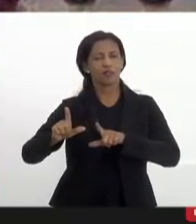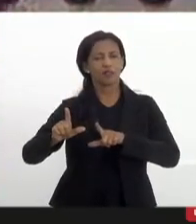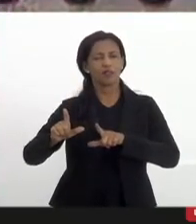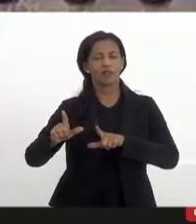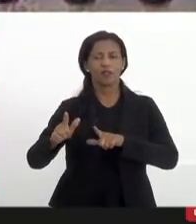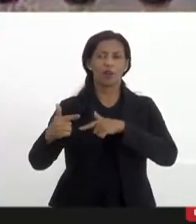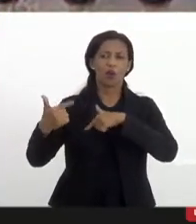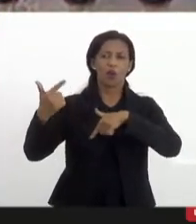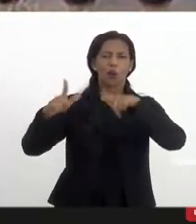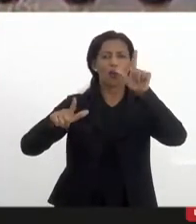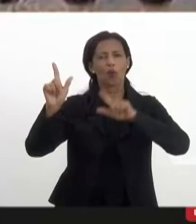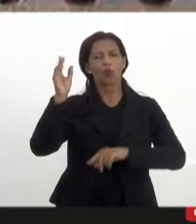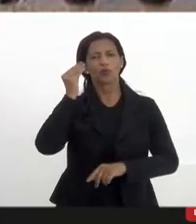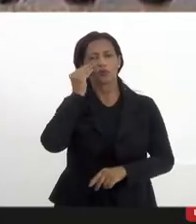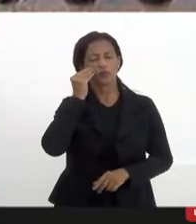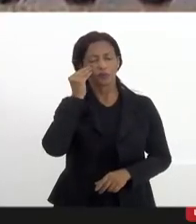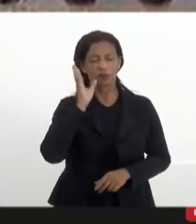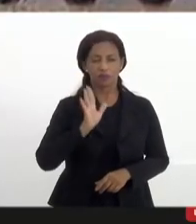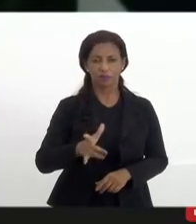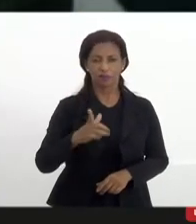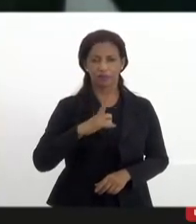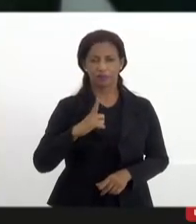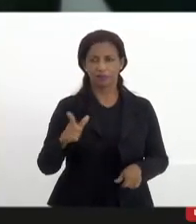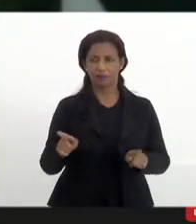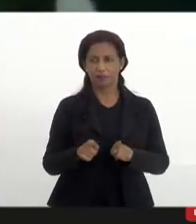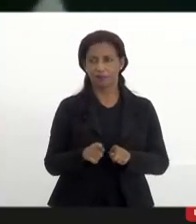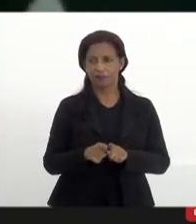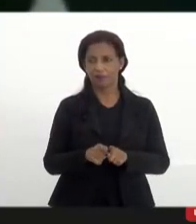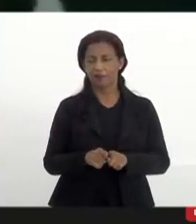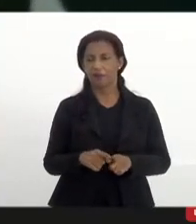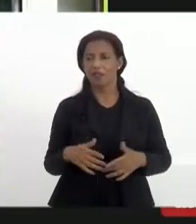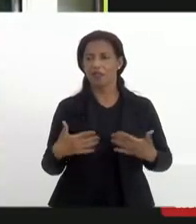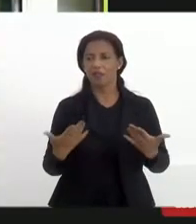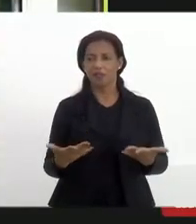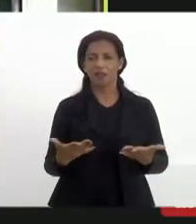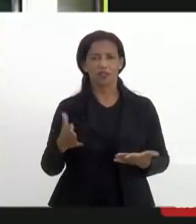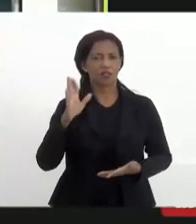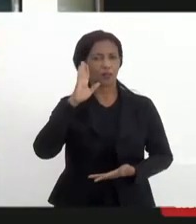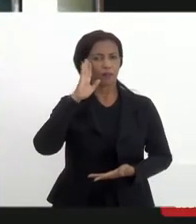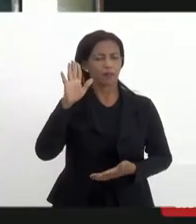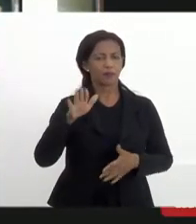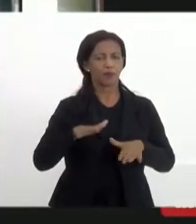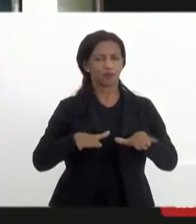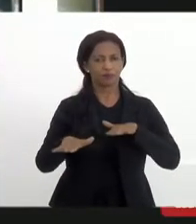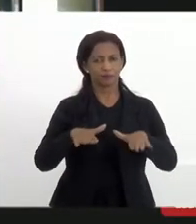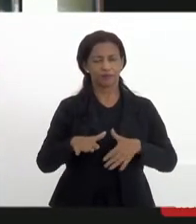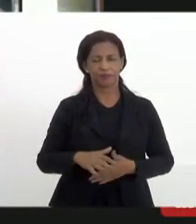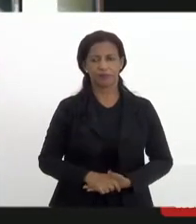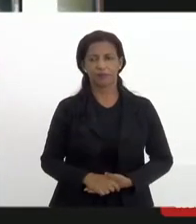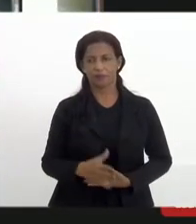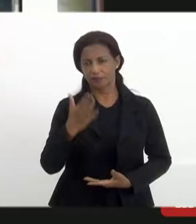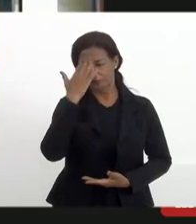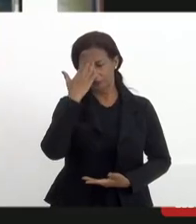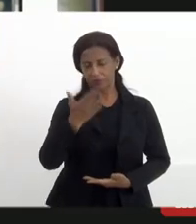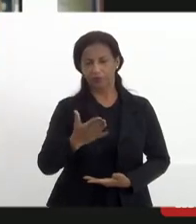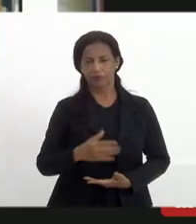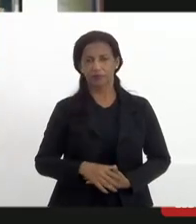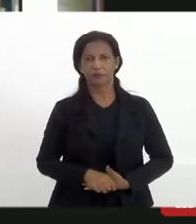outras experiências que nós temos também seja fundamental nessa mobilização obrigada